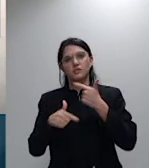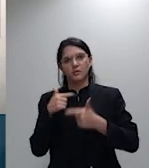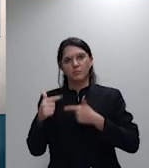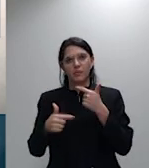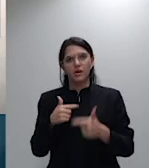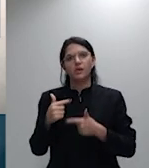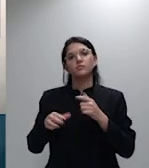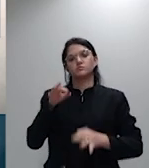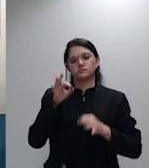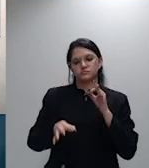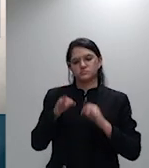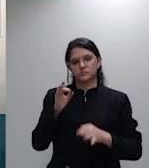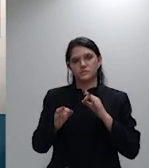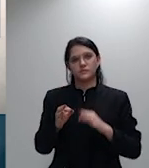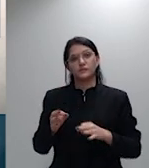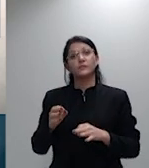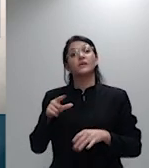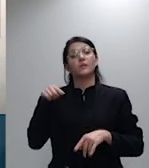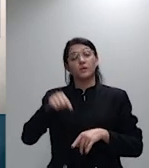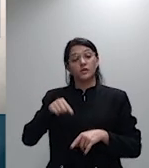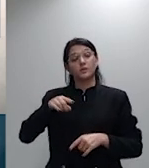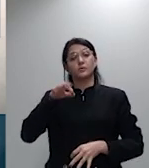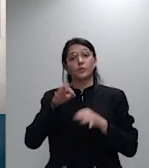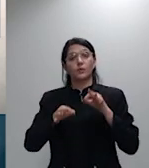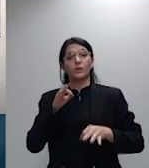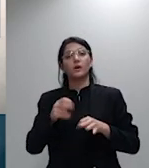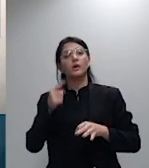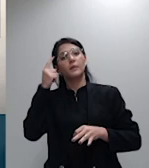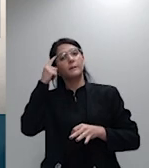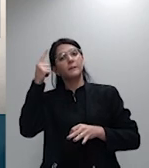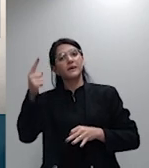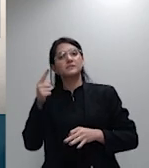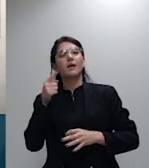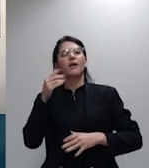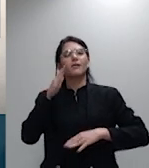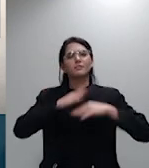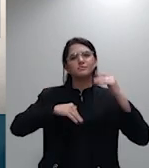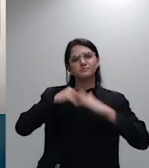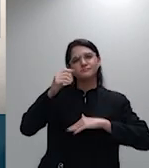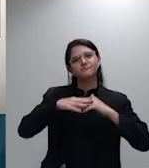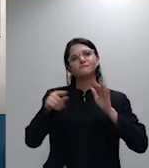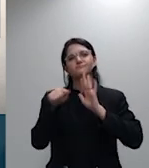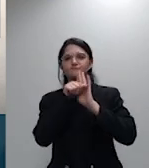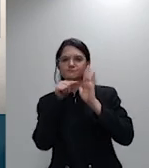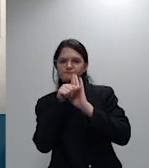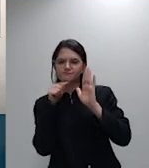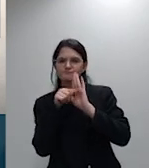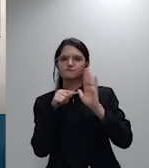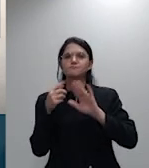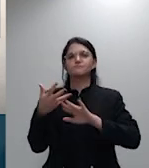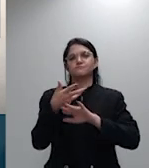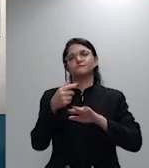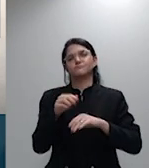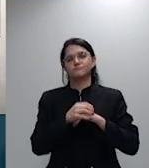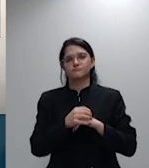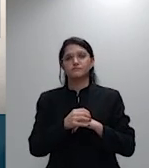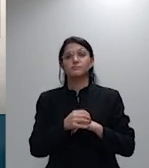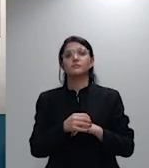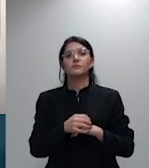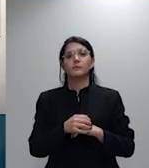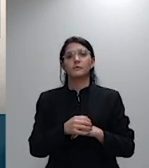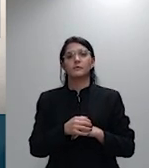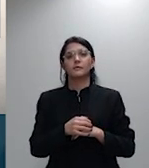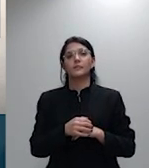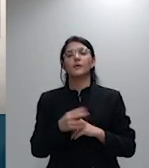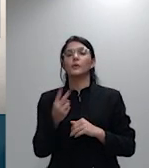conflito negativo de competência entre juízos vinculados a tribunais diversos ponto 2 a justiça do trabalho